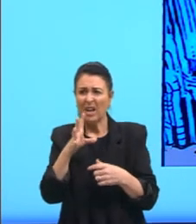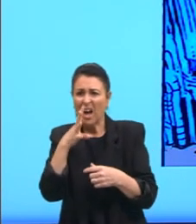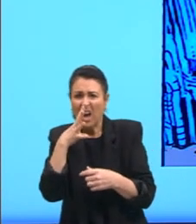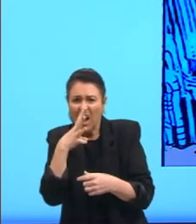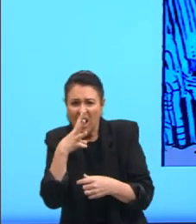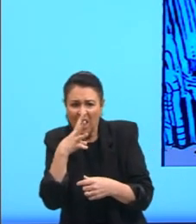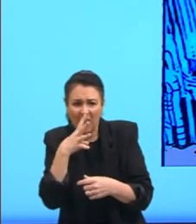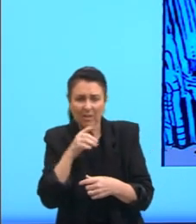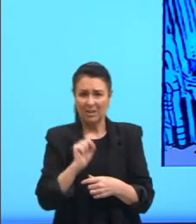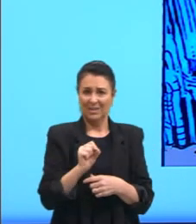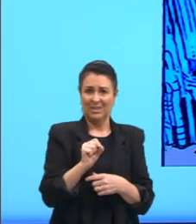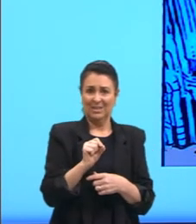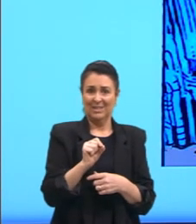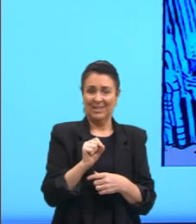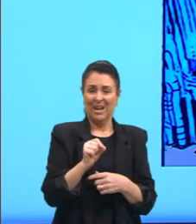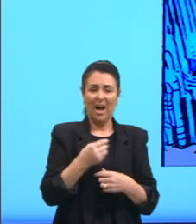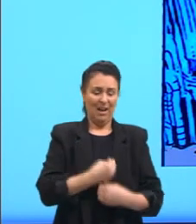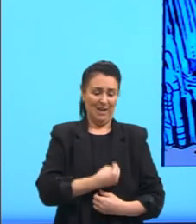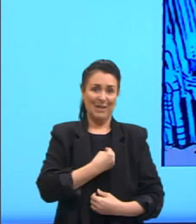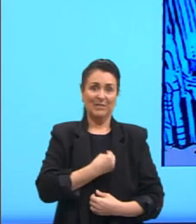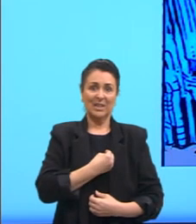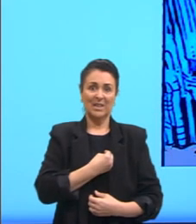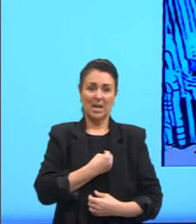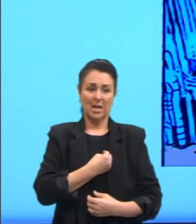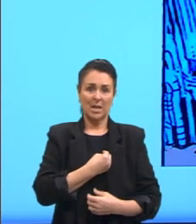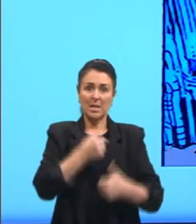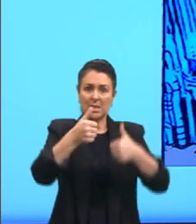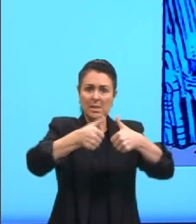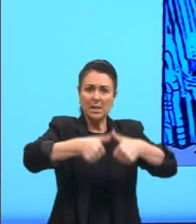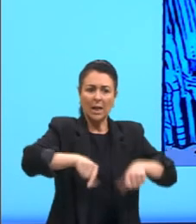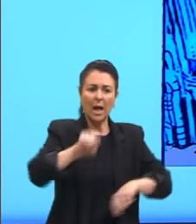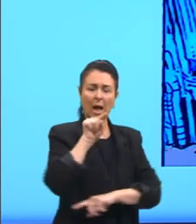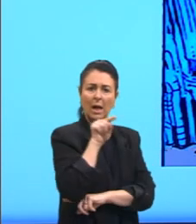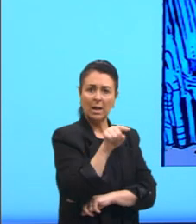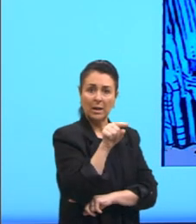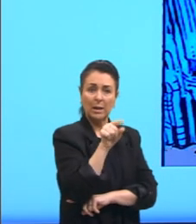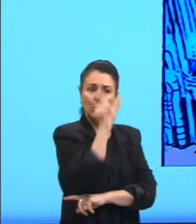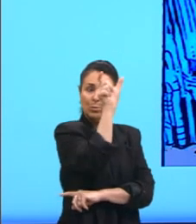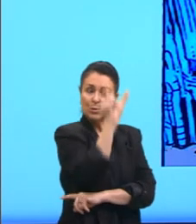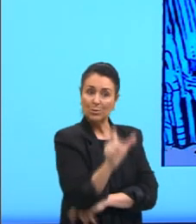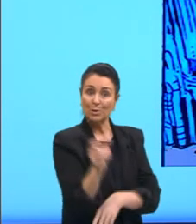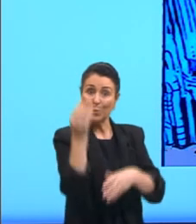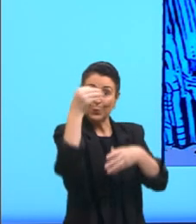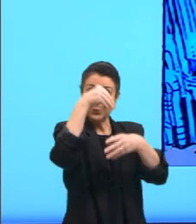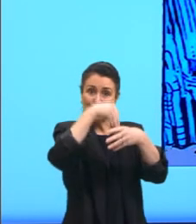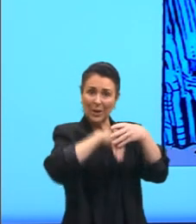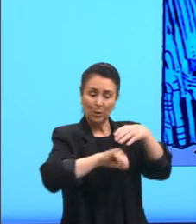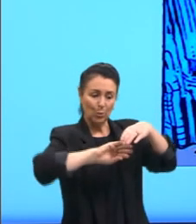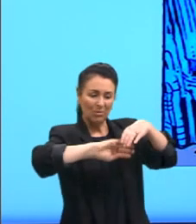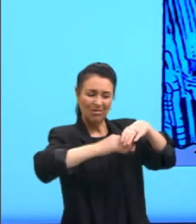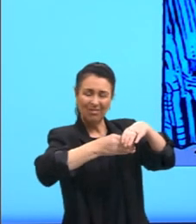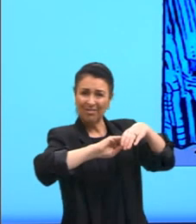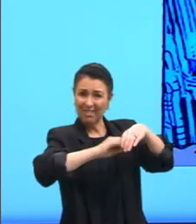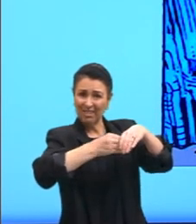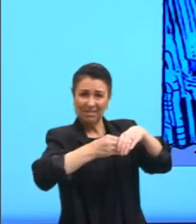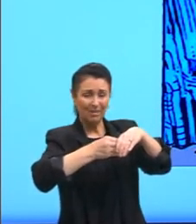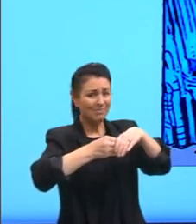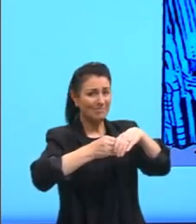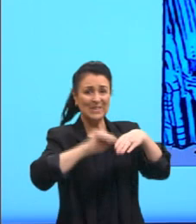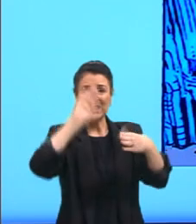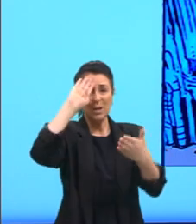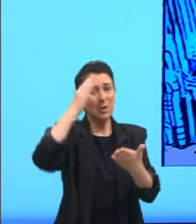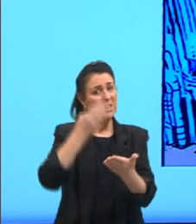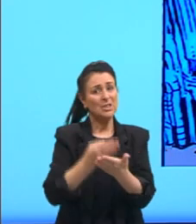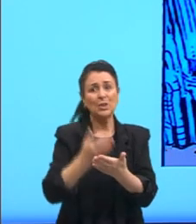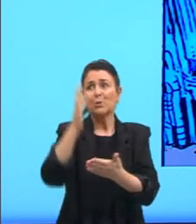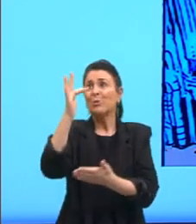você que está enganado, a vida está ali. Então, as pessoas que estão na caverna, não acreditam no filósofo,